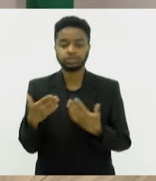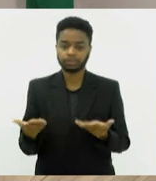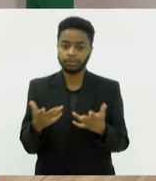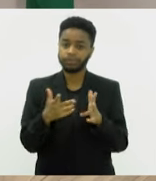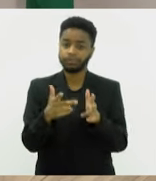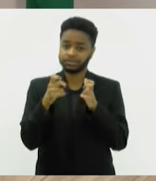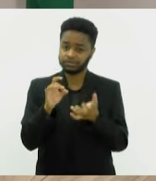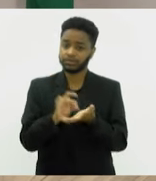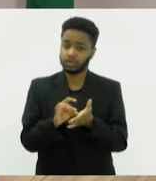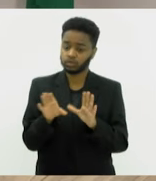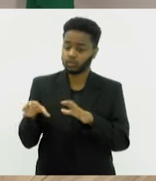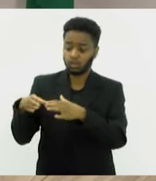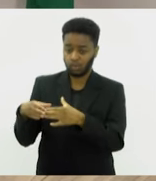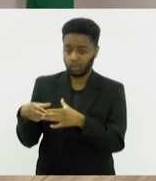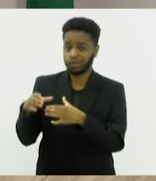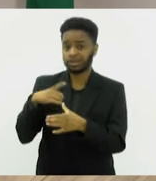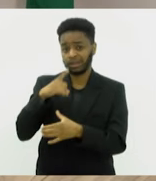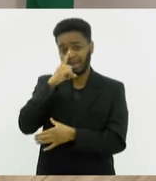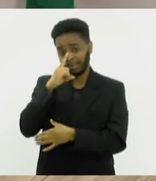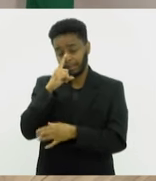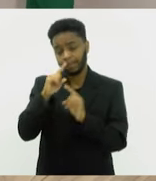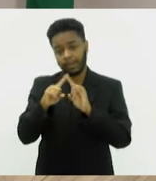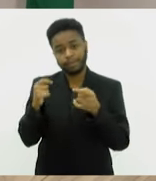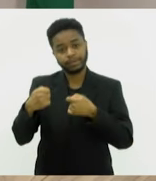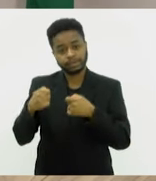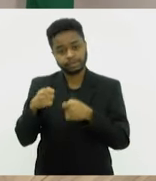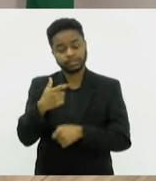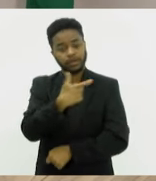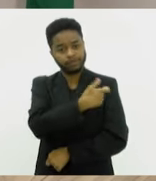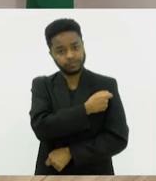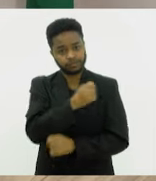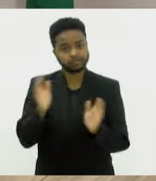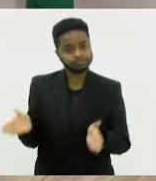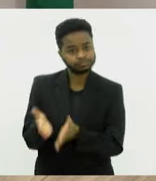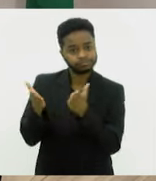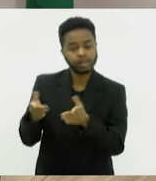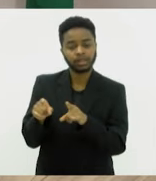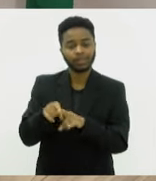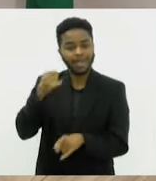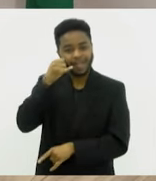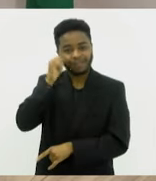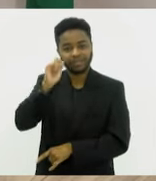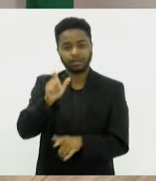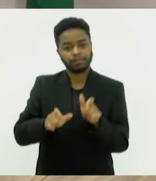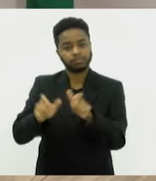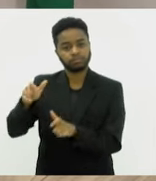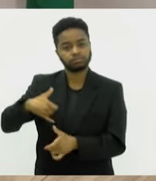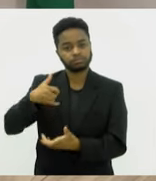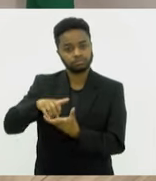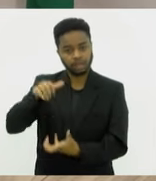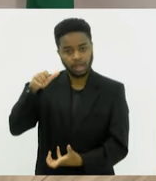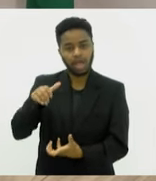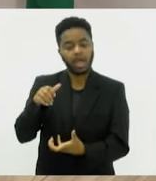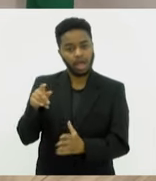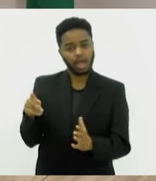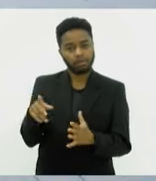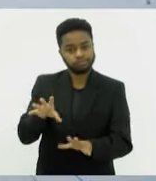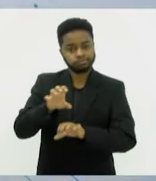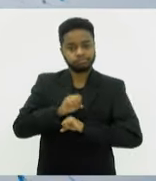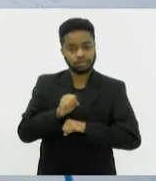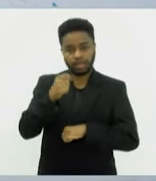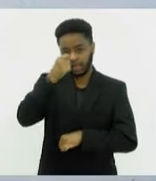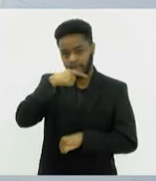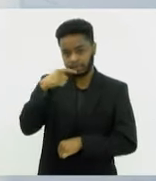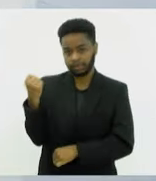vulnerável essa população e a gente precisa intensificar essa campanha para evitar que os nossos idosos evoluam para formas graves e os óbitos.